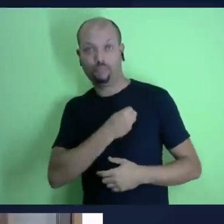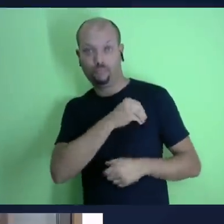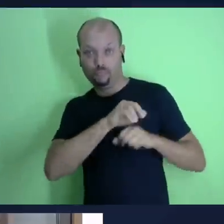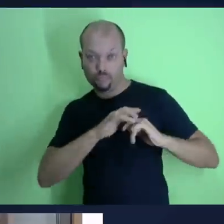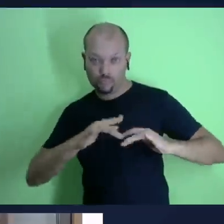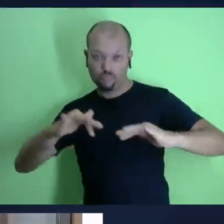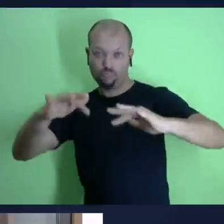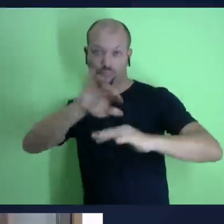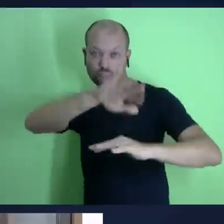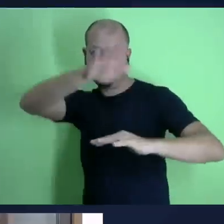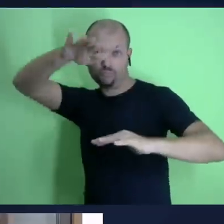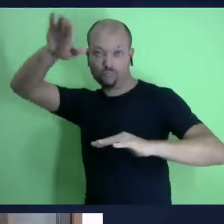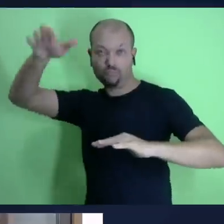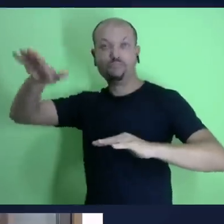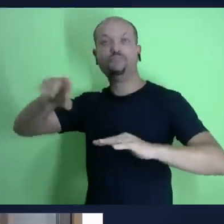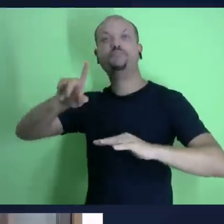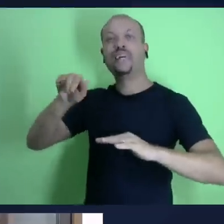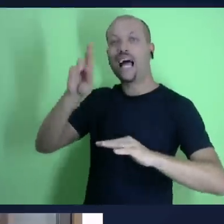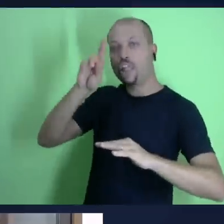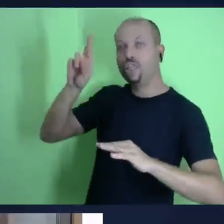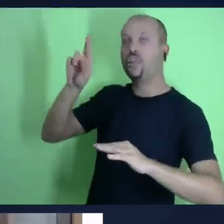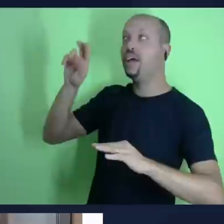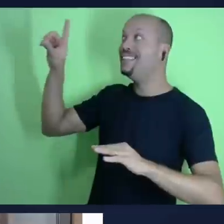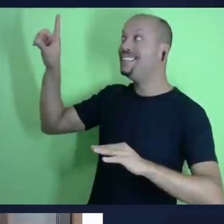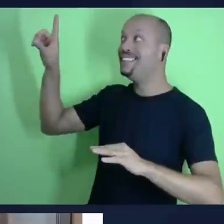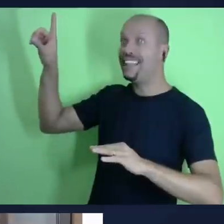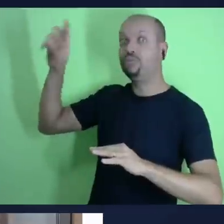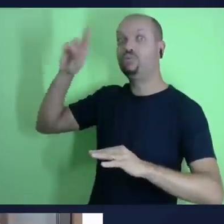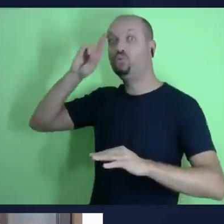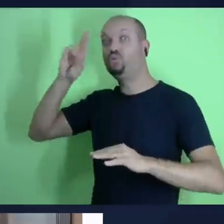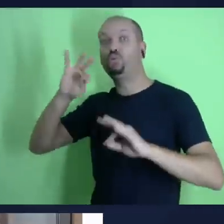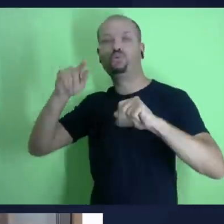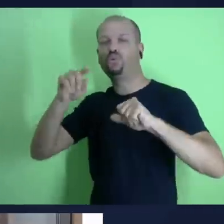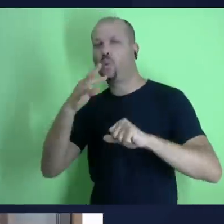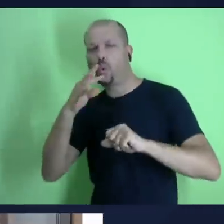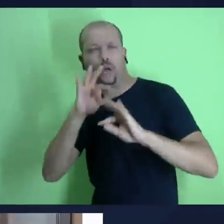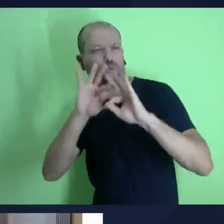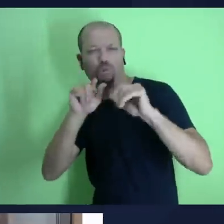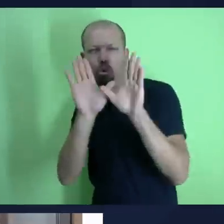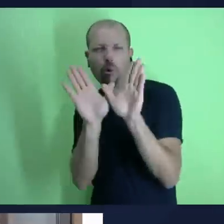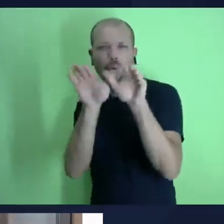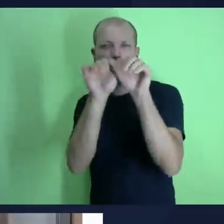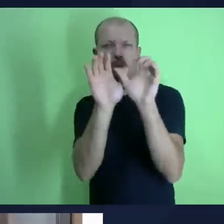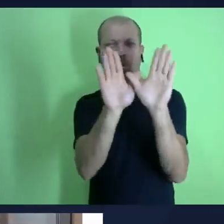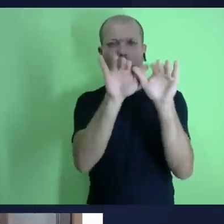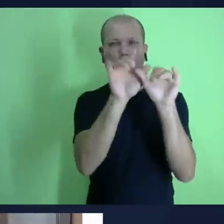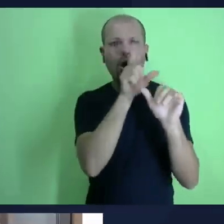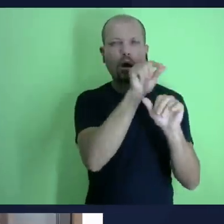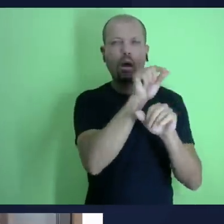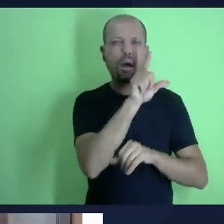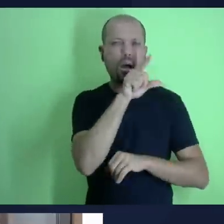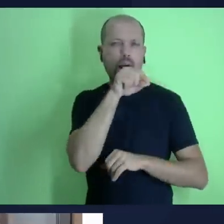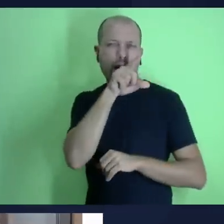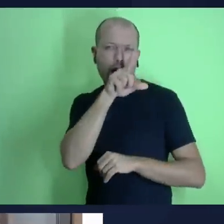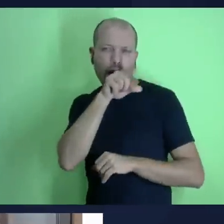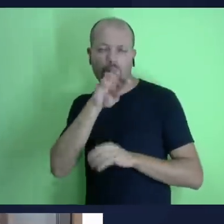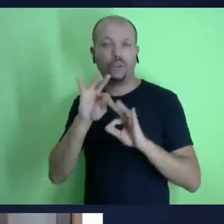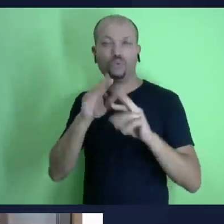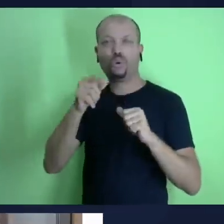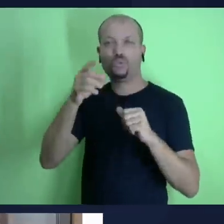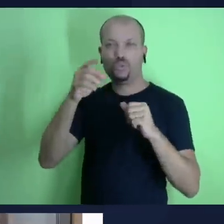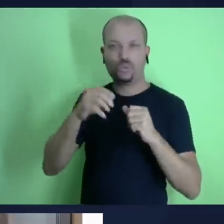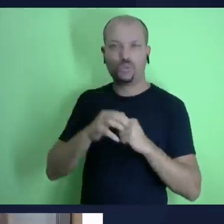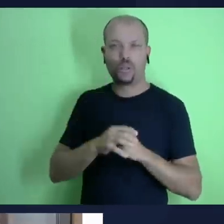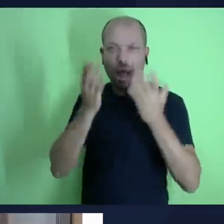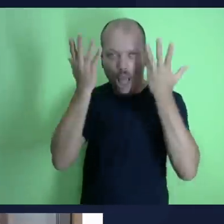24 verso 1 diz assim do senhor é a terra o mundo e a sua plenitude e os que nele habitam e